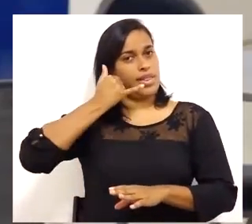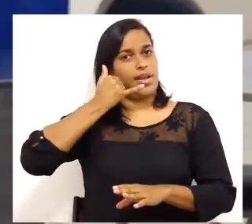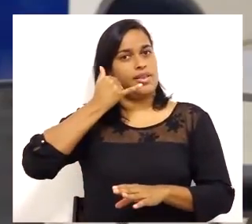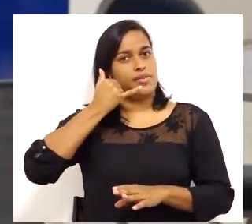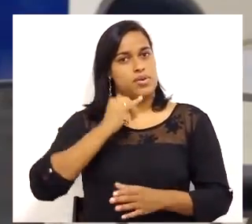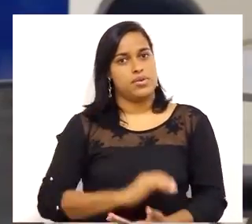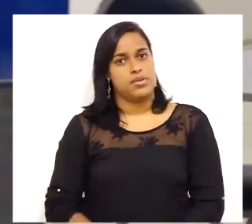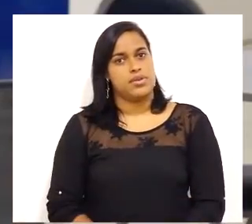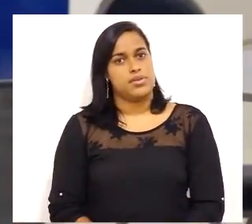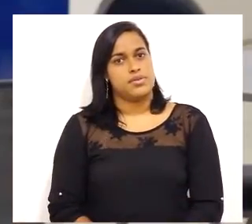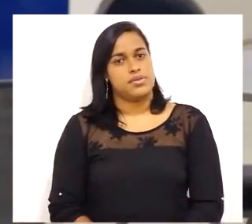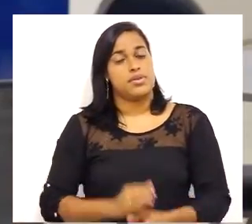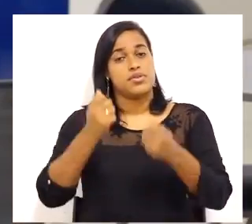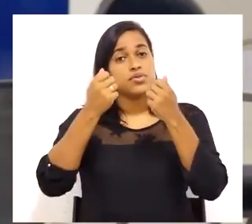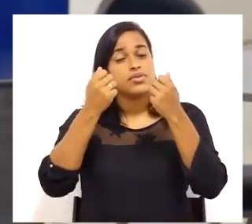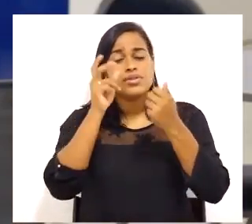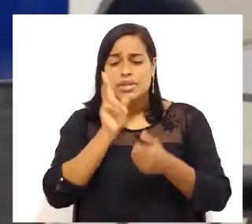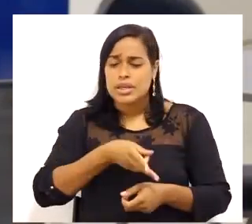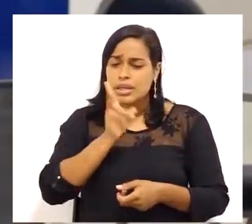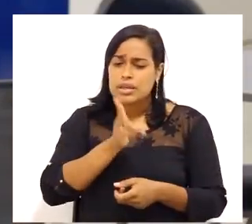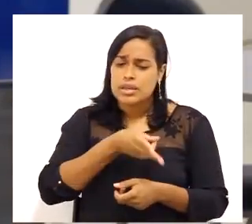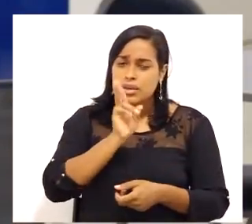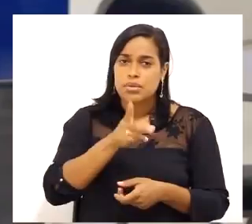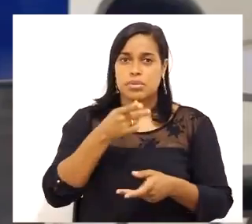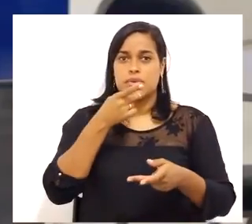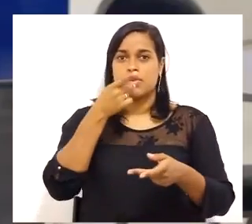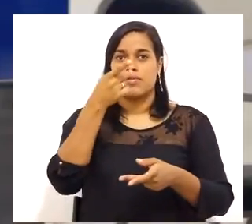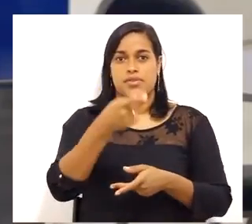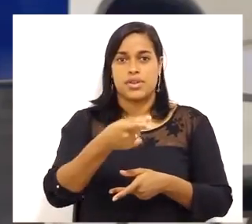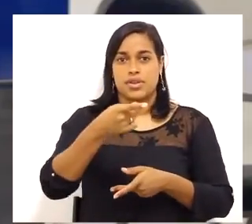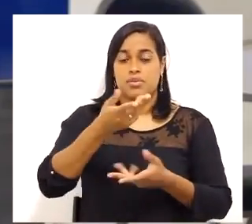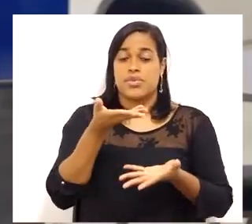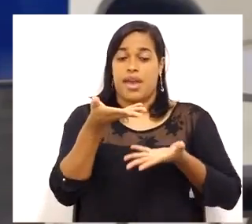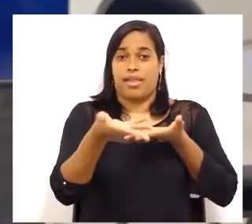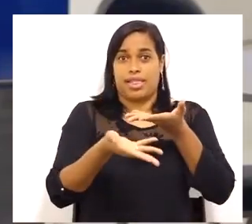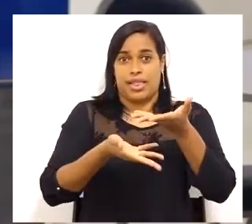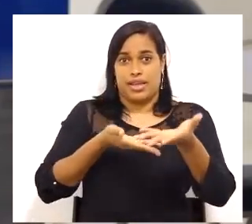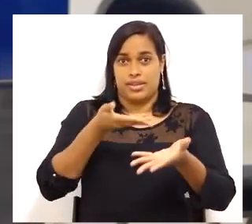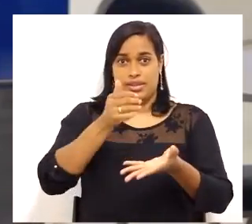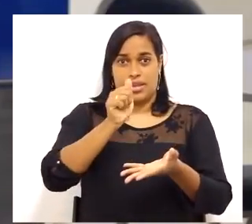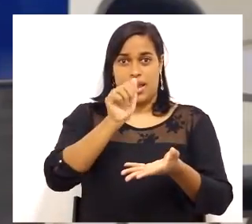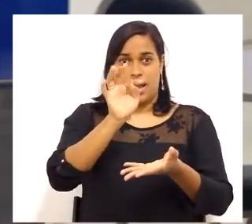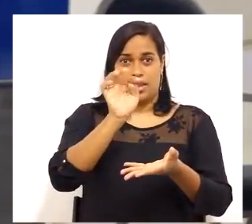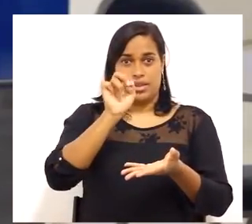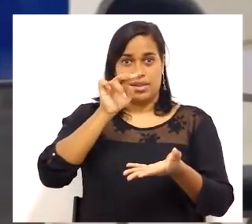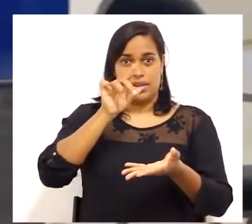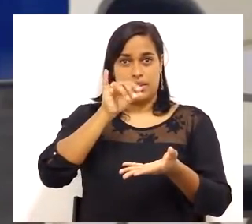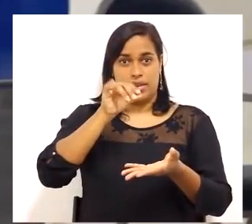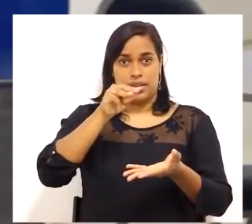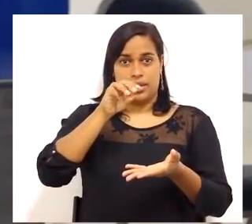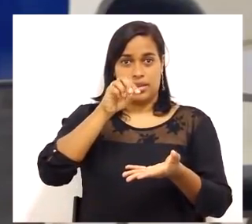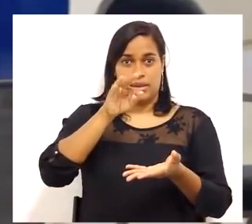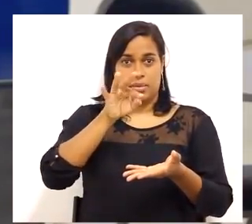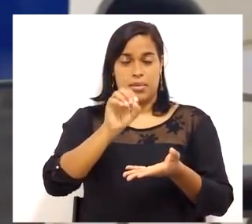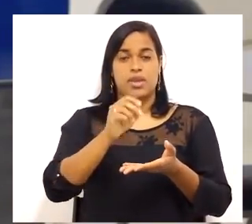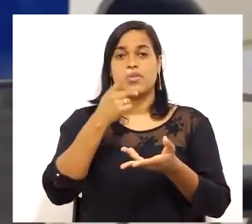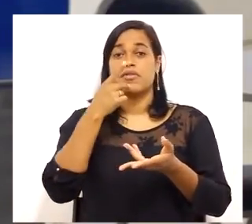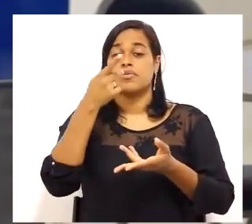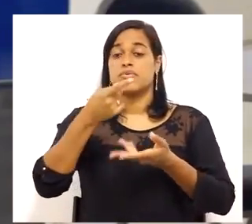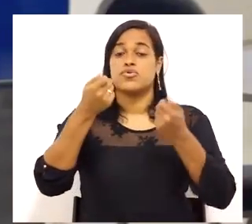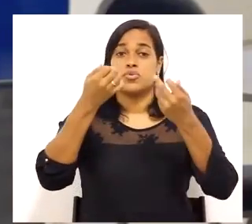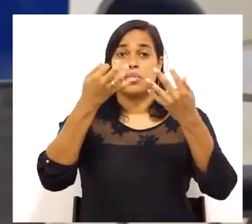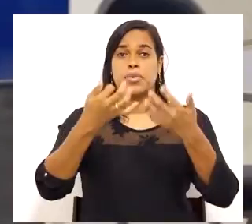Sempre que falamos de atendimento, obviamente nós estamos falando em qualidade do atendimento. No seu caderno,